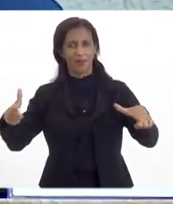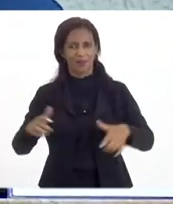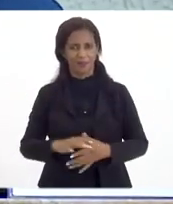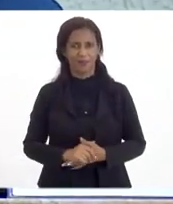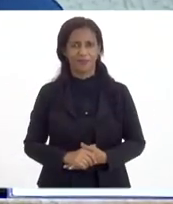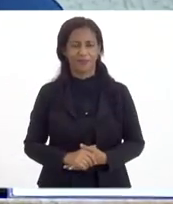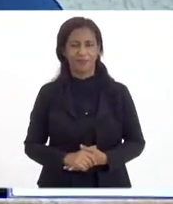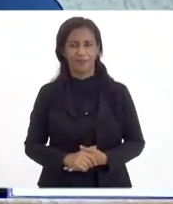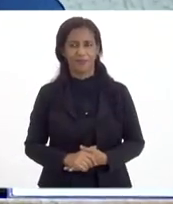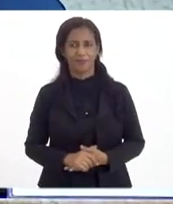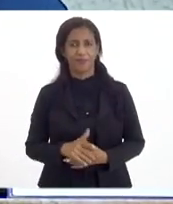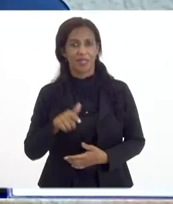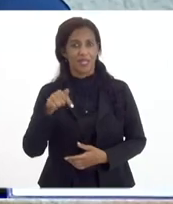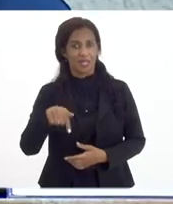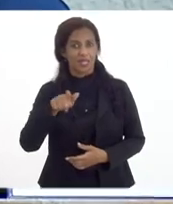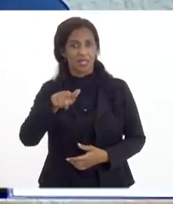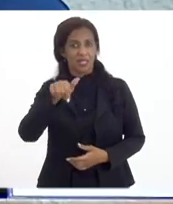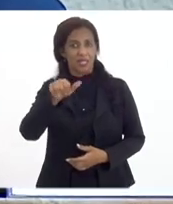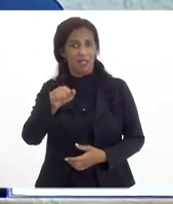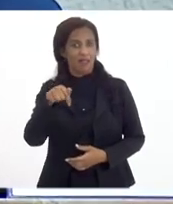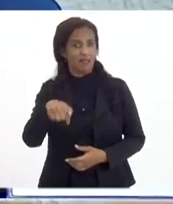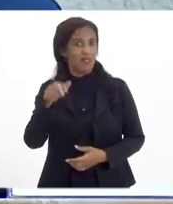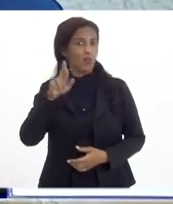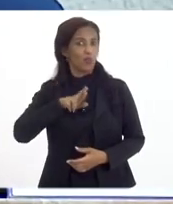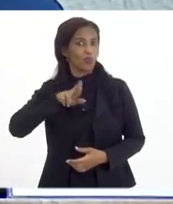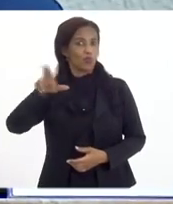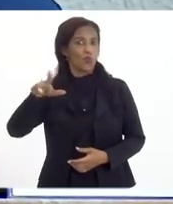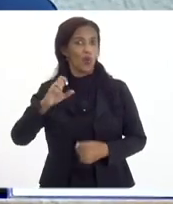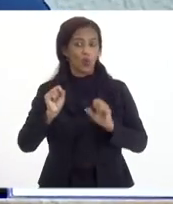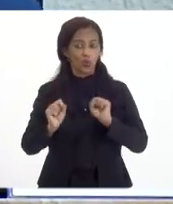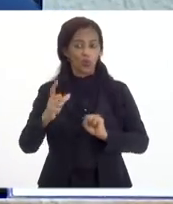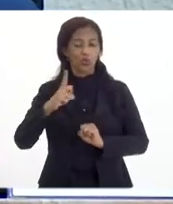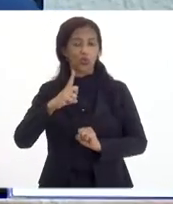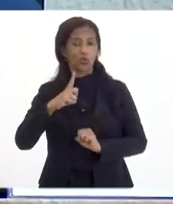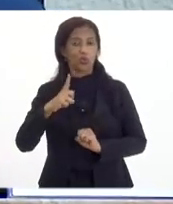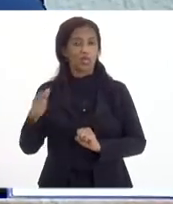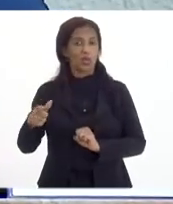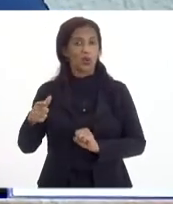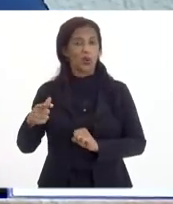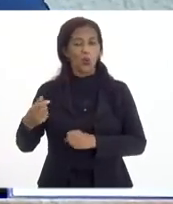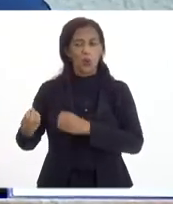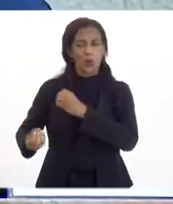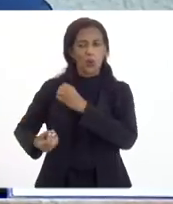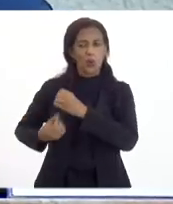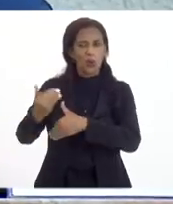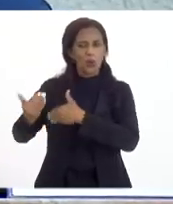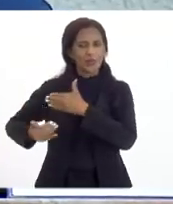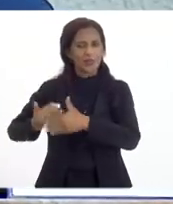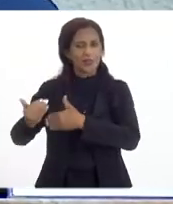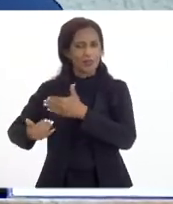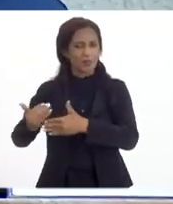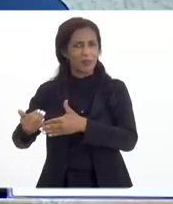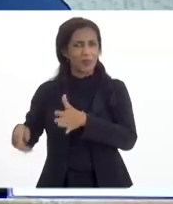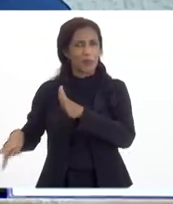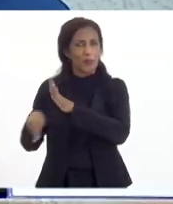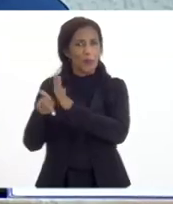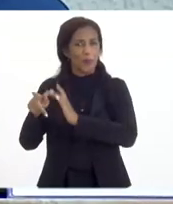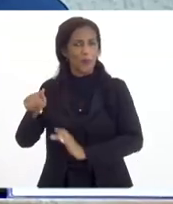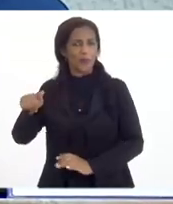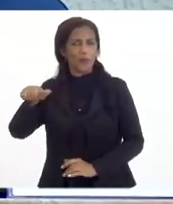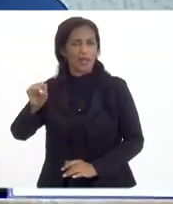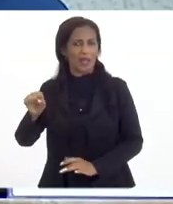é esse gás aqui, com um diferencial poderíamos ter aqui uma unidade de processamento de gás, matéria-prima